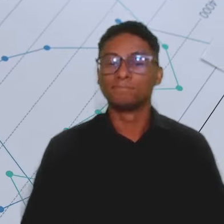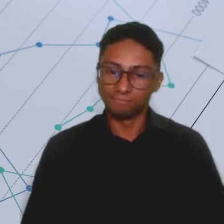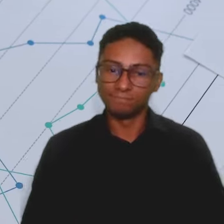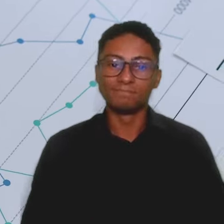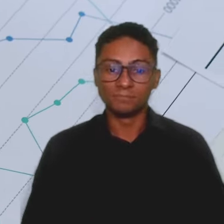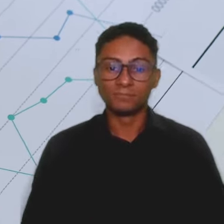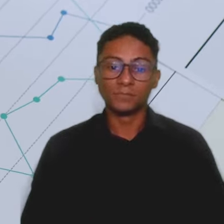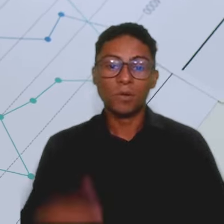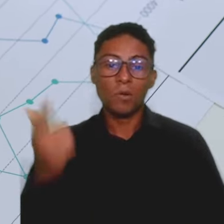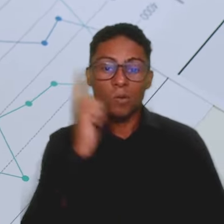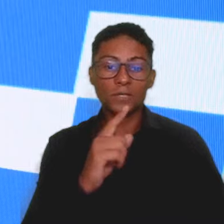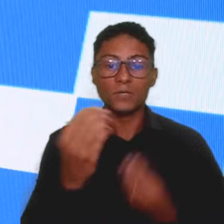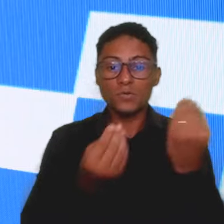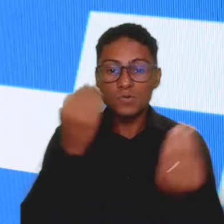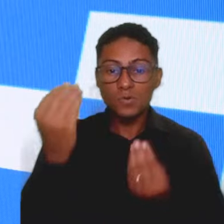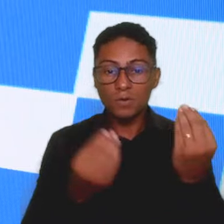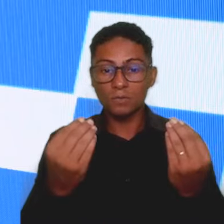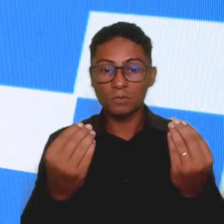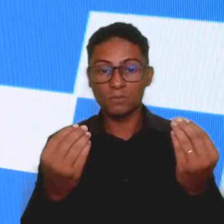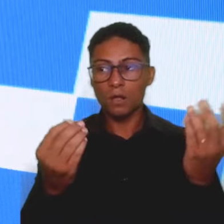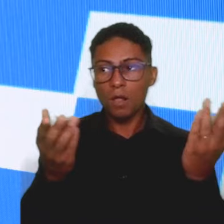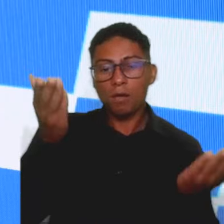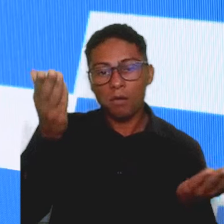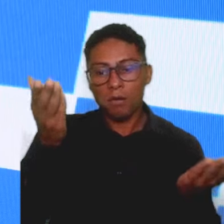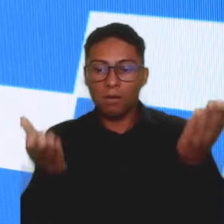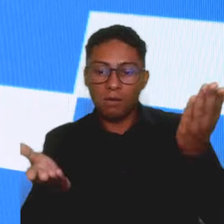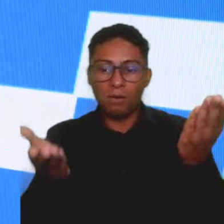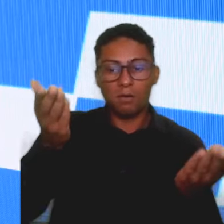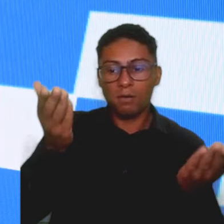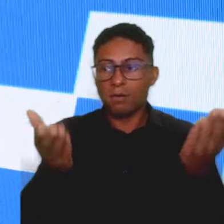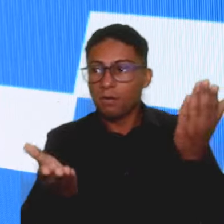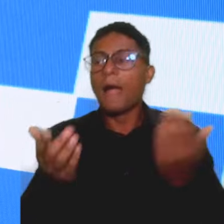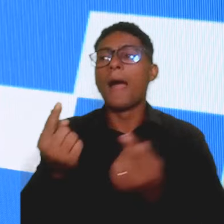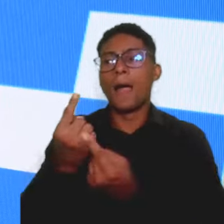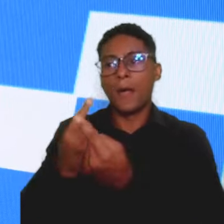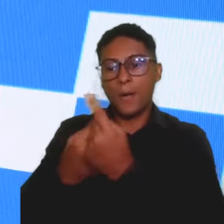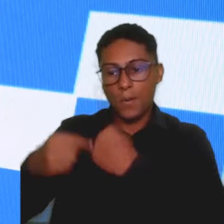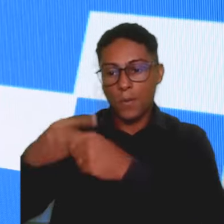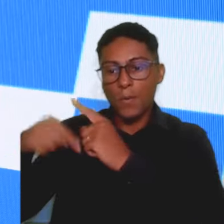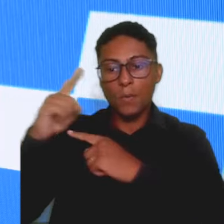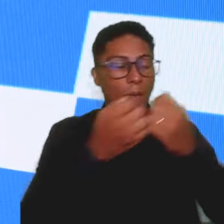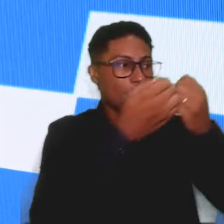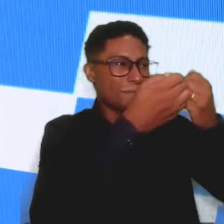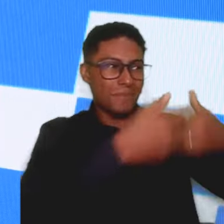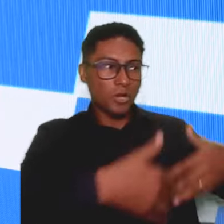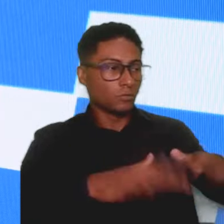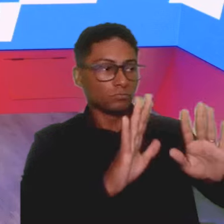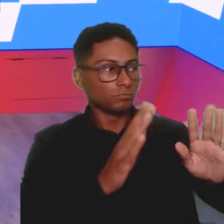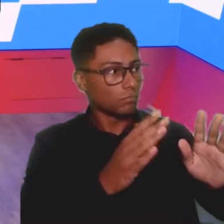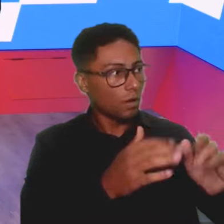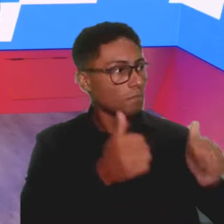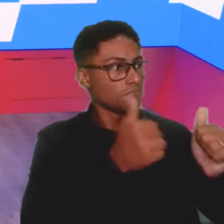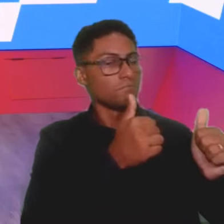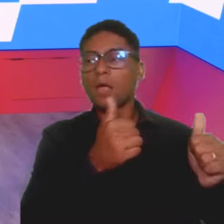equalidade ou começo a ter mais lucro, menos prejuízo, e isso é importante.